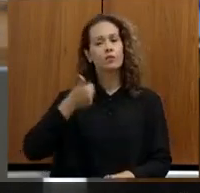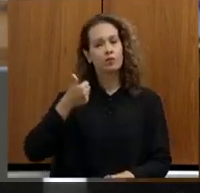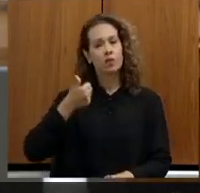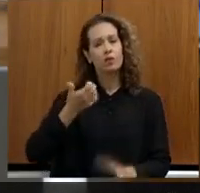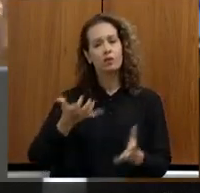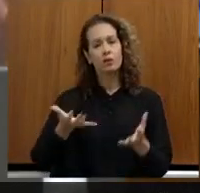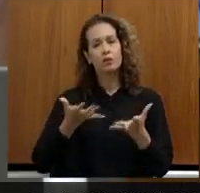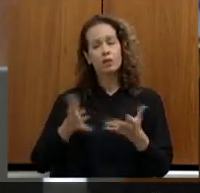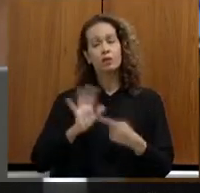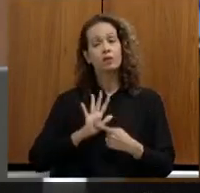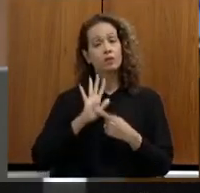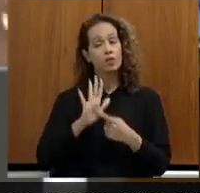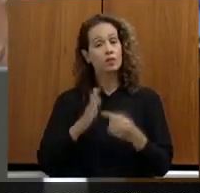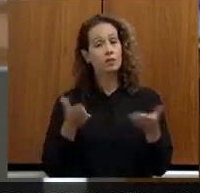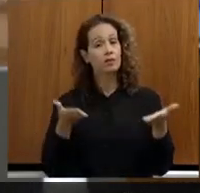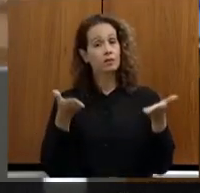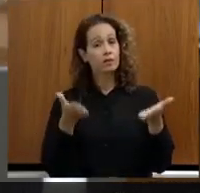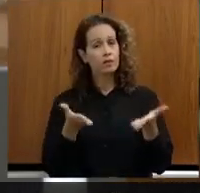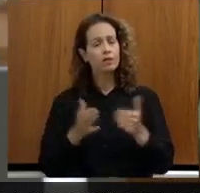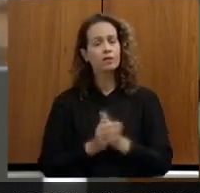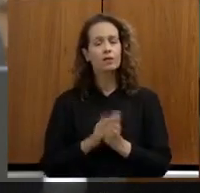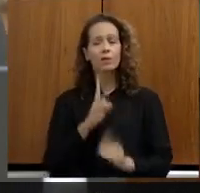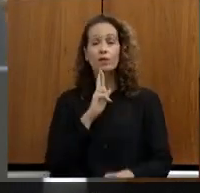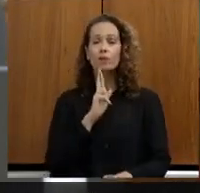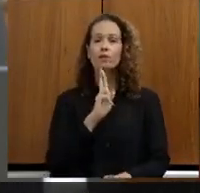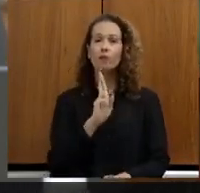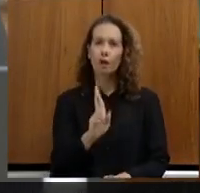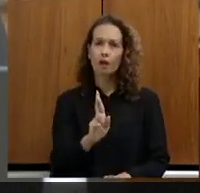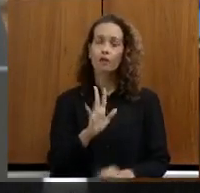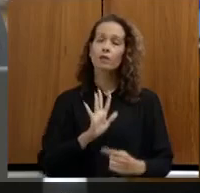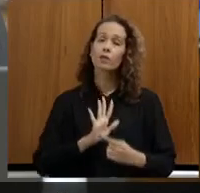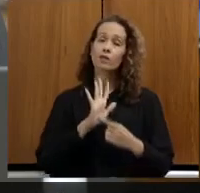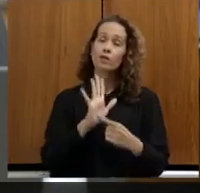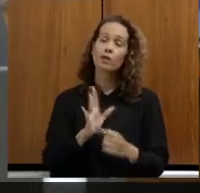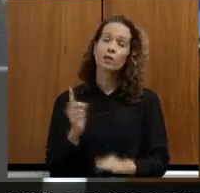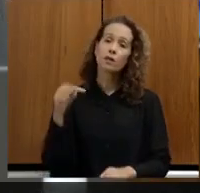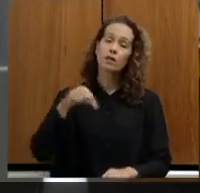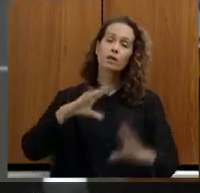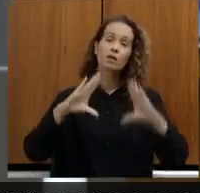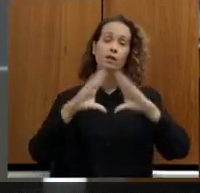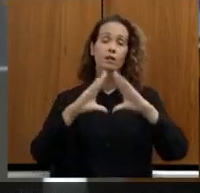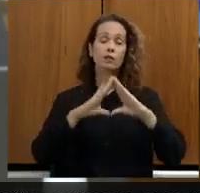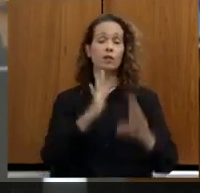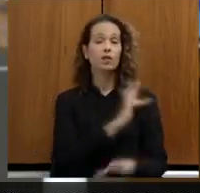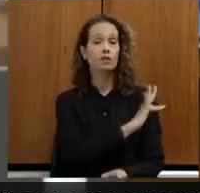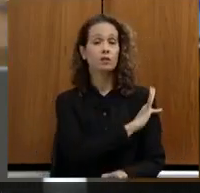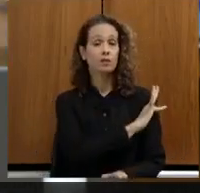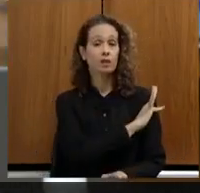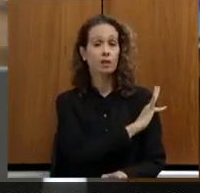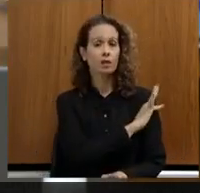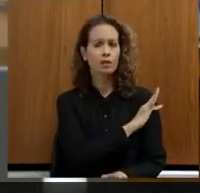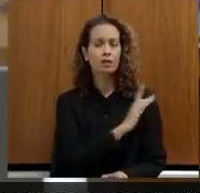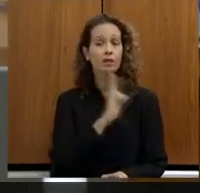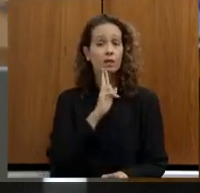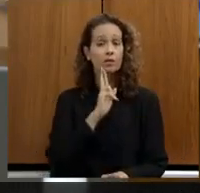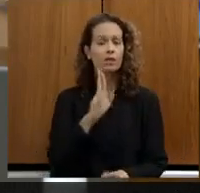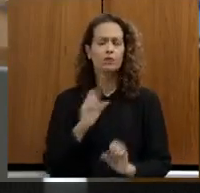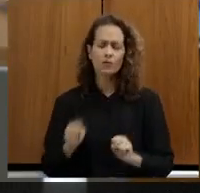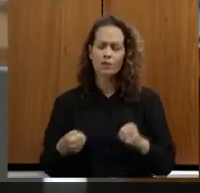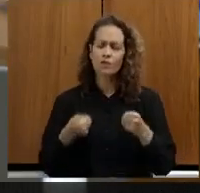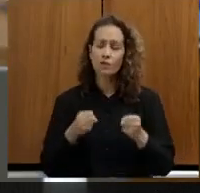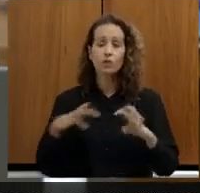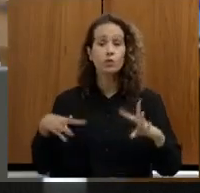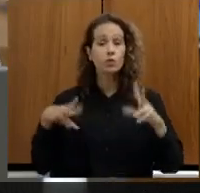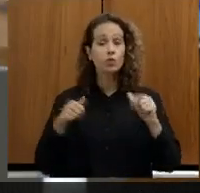reforçar é isso que esse resultado que ora é apresentado aqui na Assembleia fiscaliza é resultado do esforço de todos